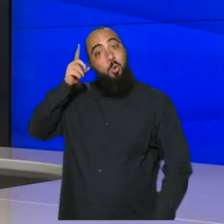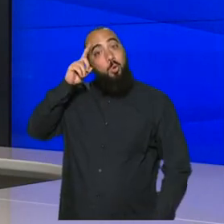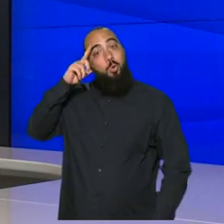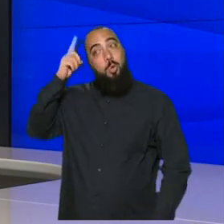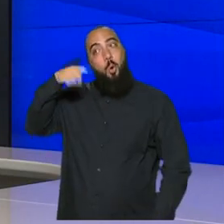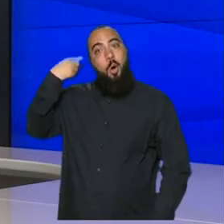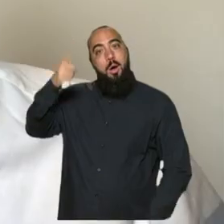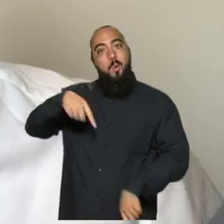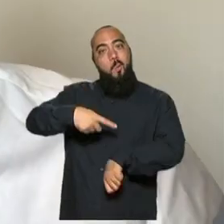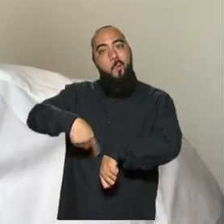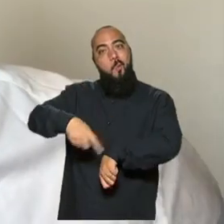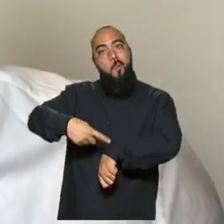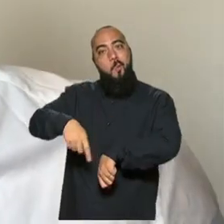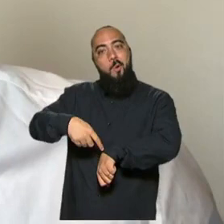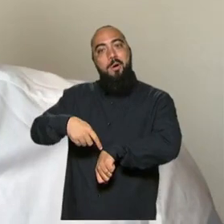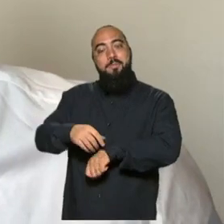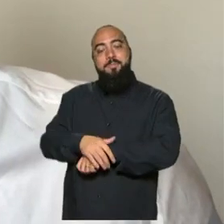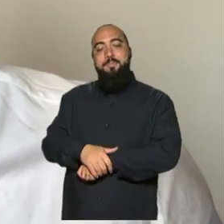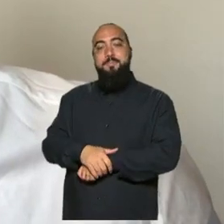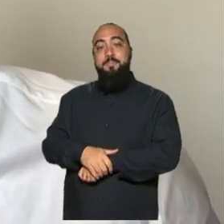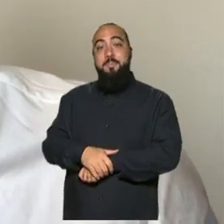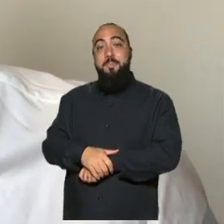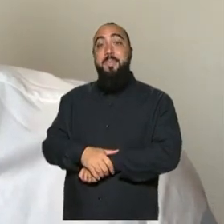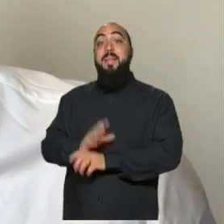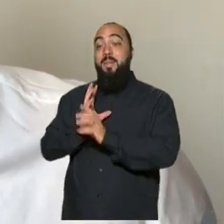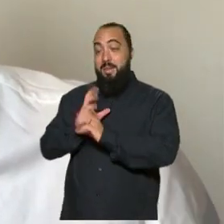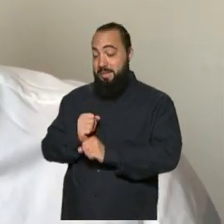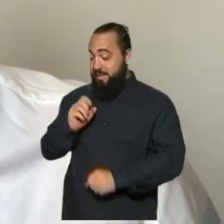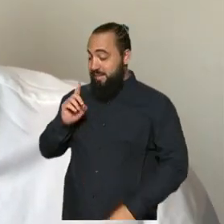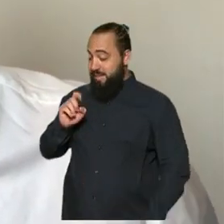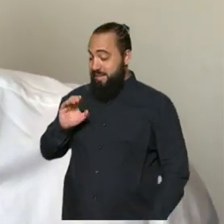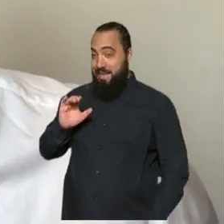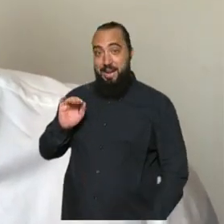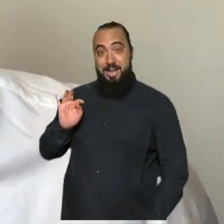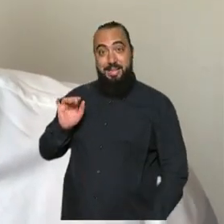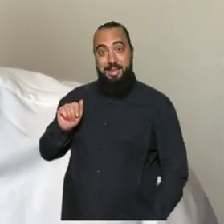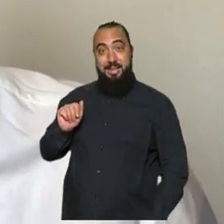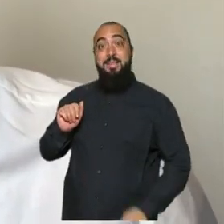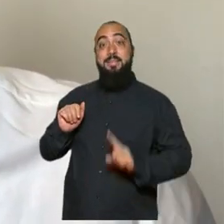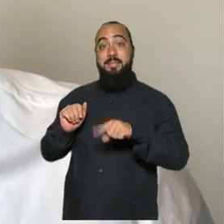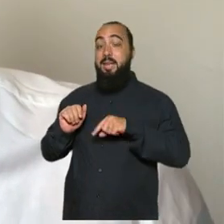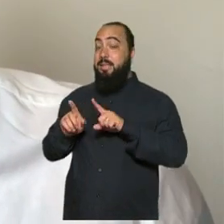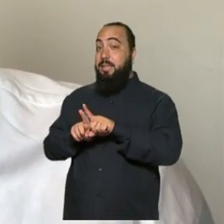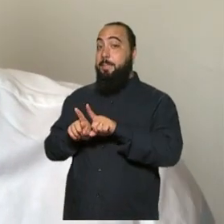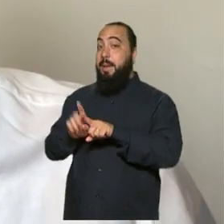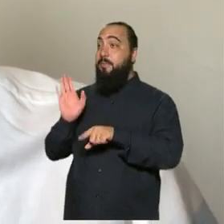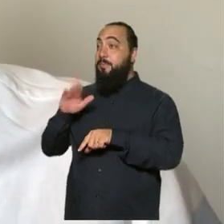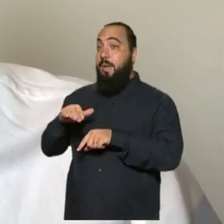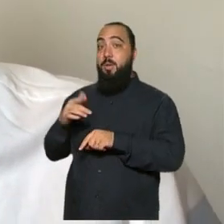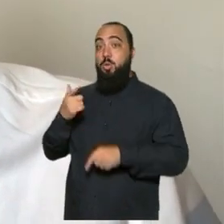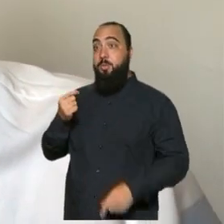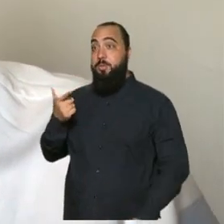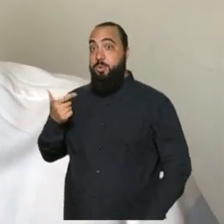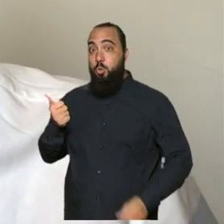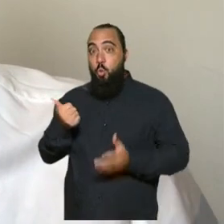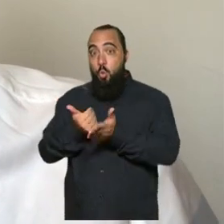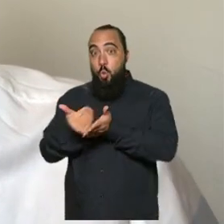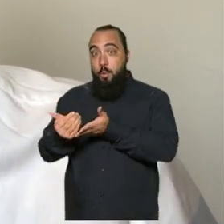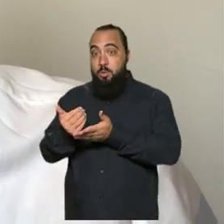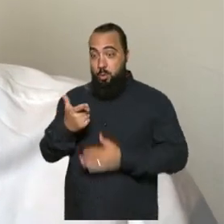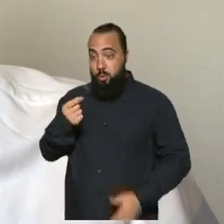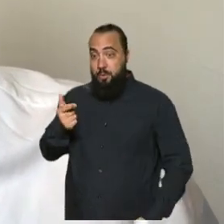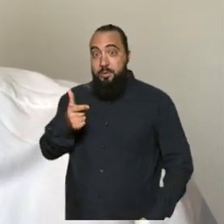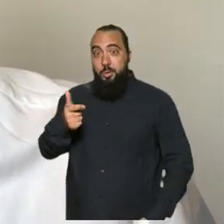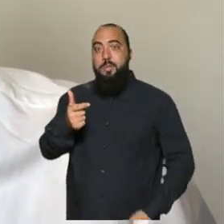situação do oceano. A década do oceano, ela iniciou em 2021 com muitos movimentos e em 2022 vem ainda